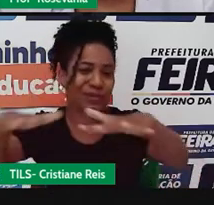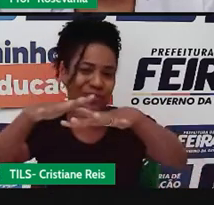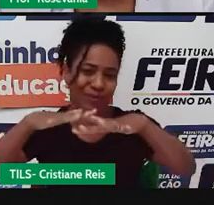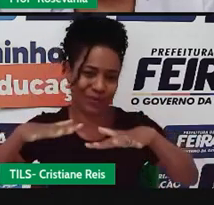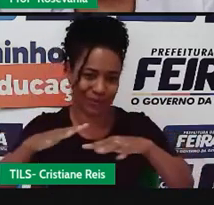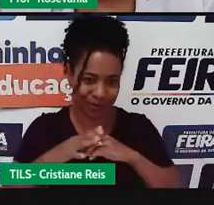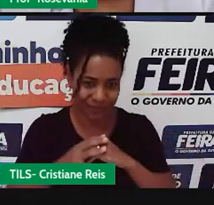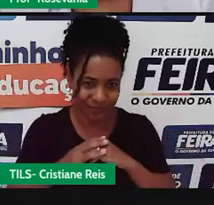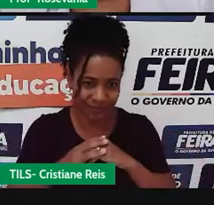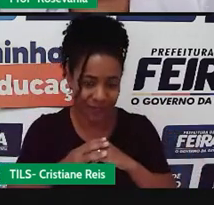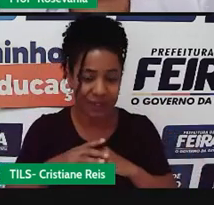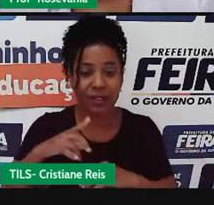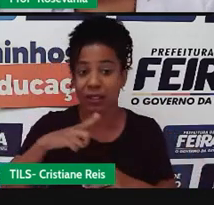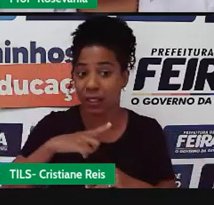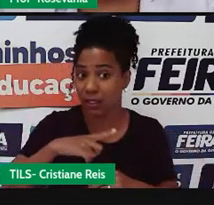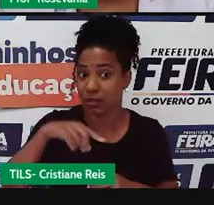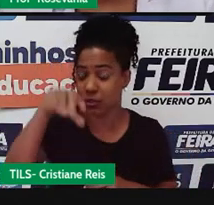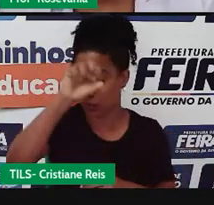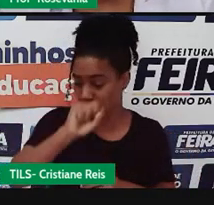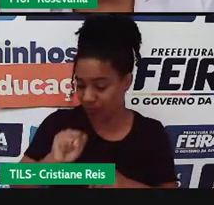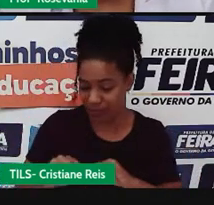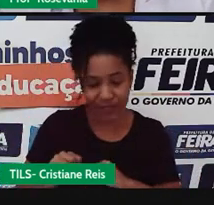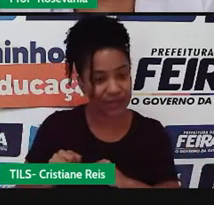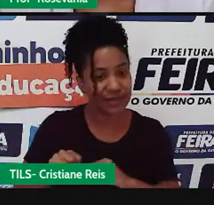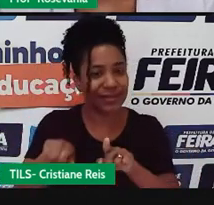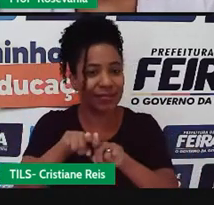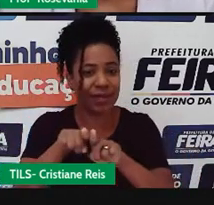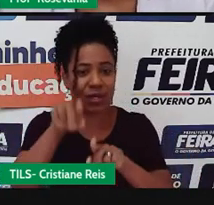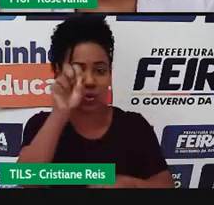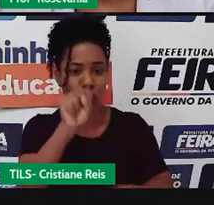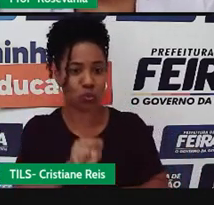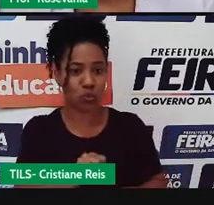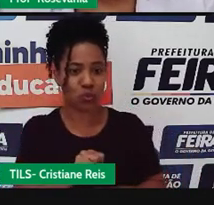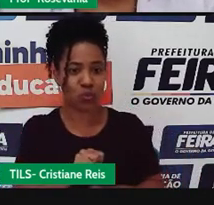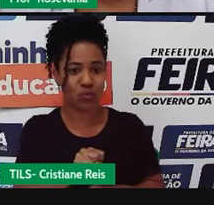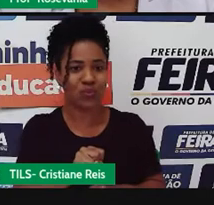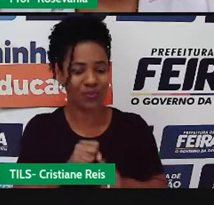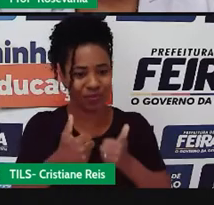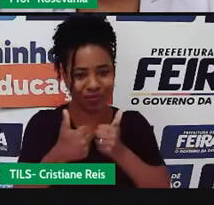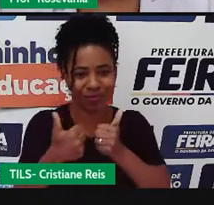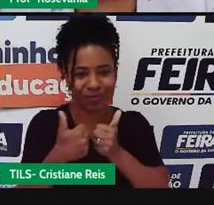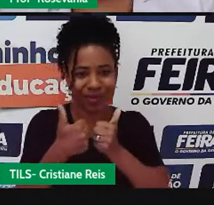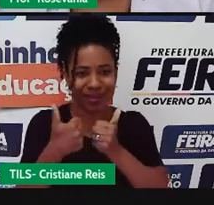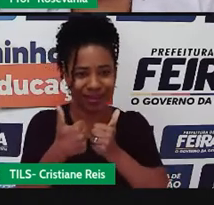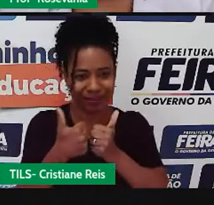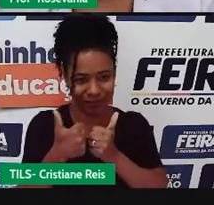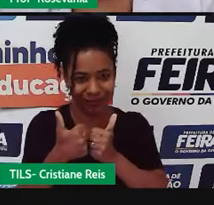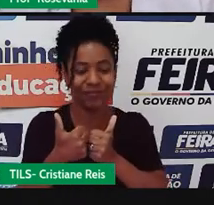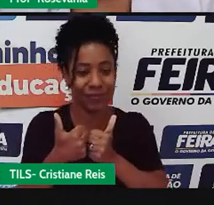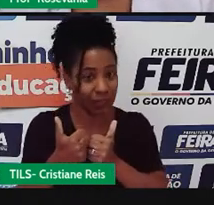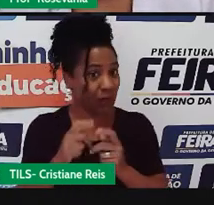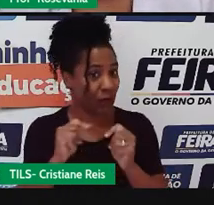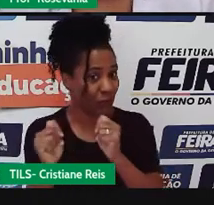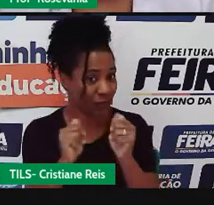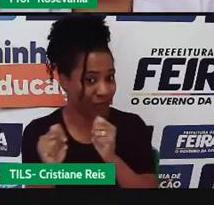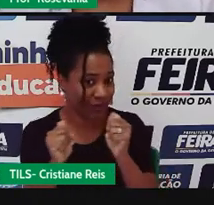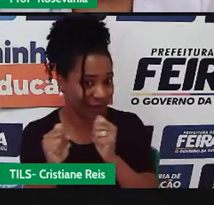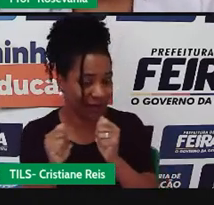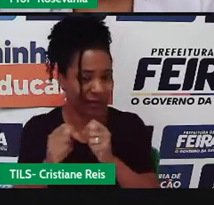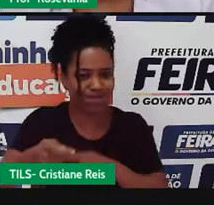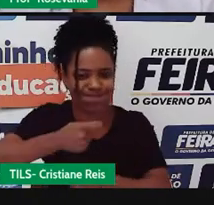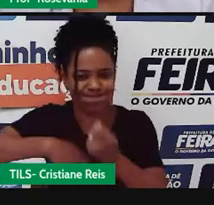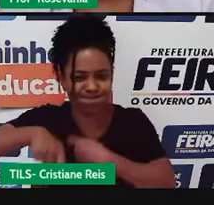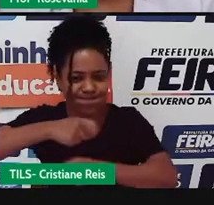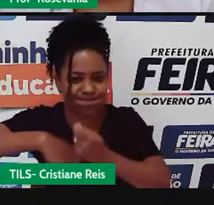um bom pedaço da região sudeste, um pedaço da região sul, e não ele tem, está dentro desse coração econômico, que é, né, esse